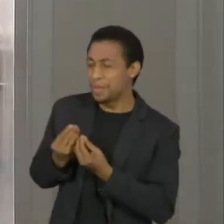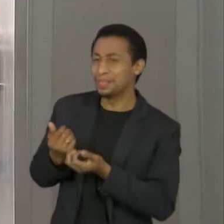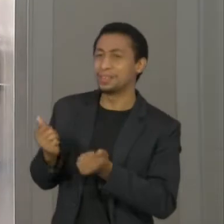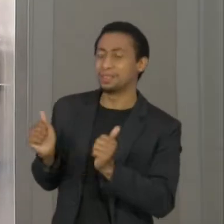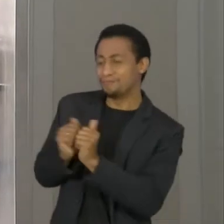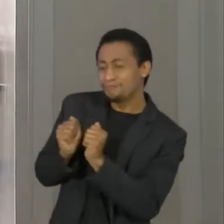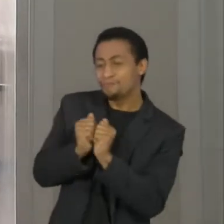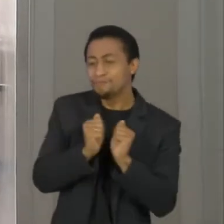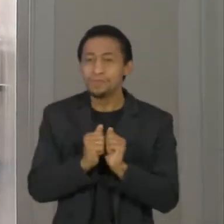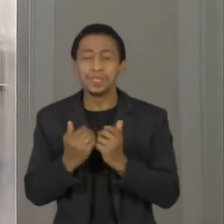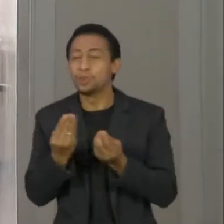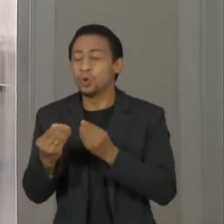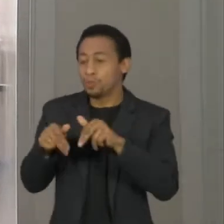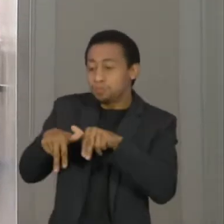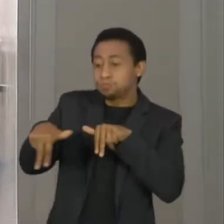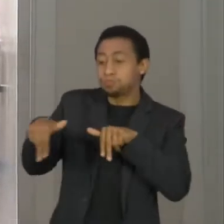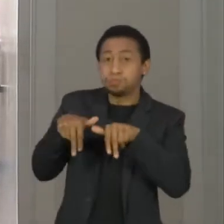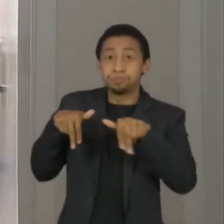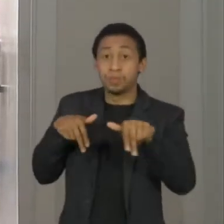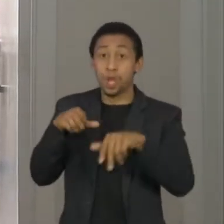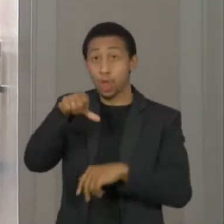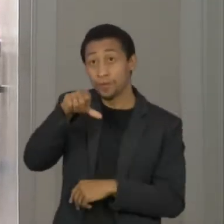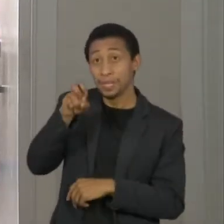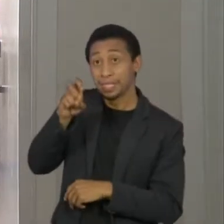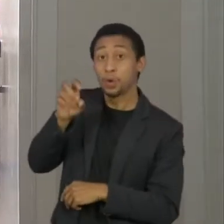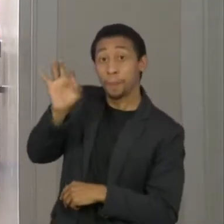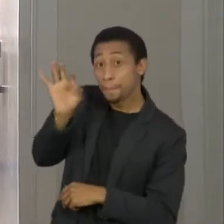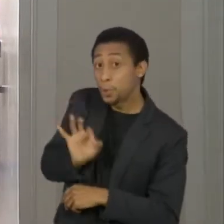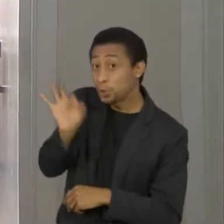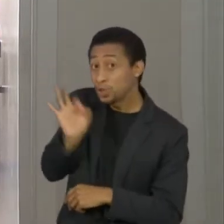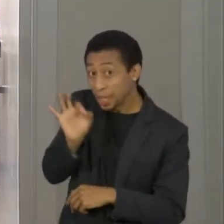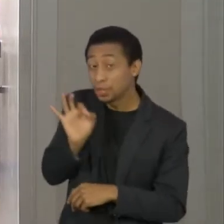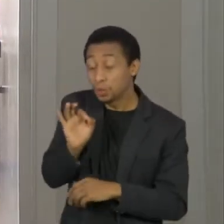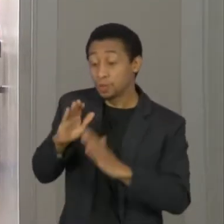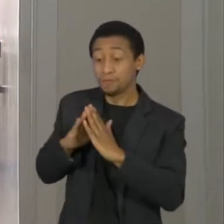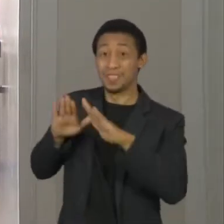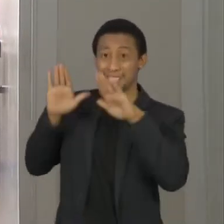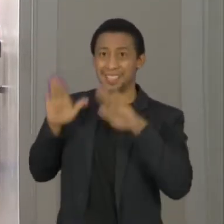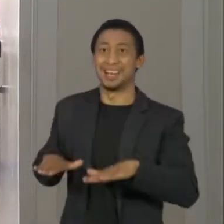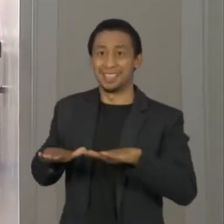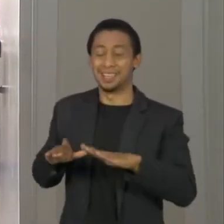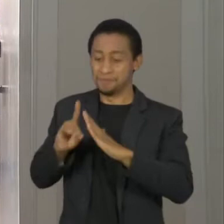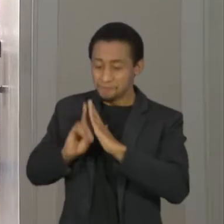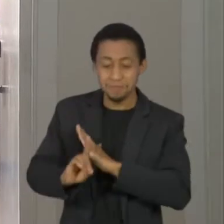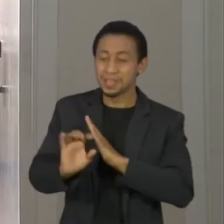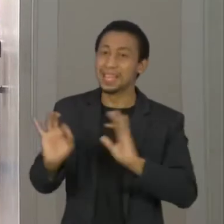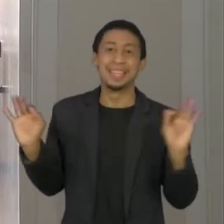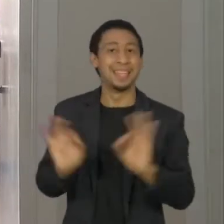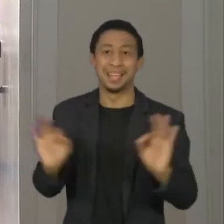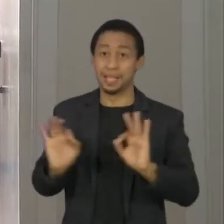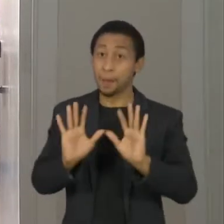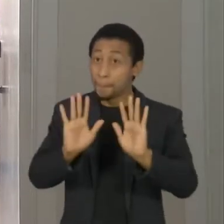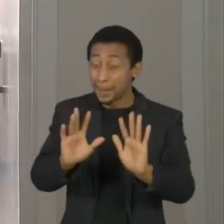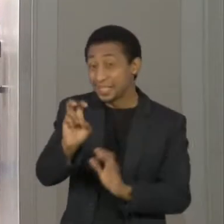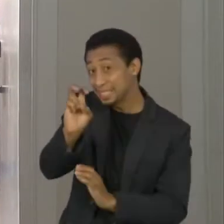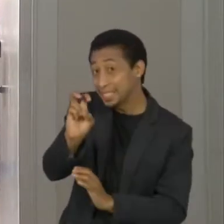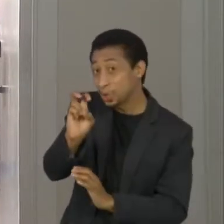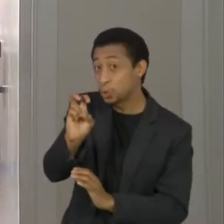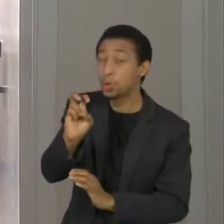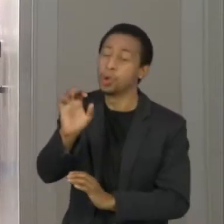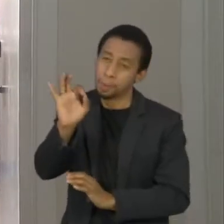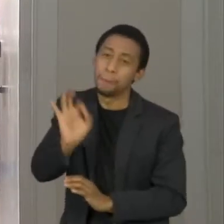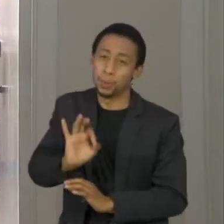95% dos idosos passaram a sair menos durante a pandemia, mas apenas 5%